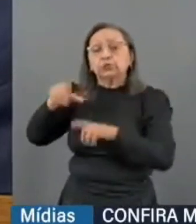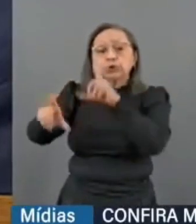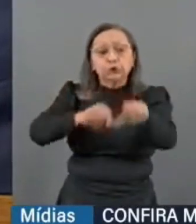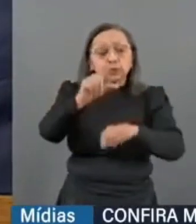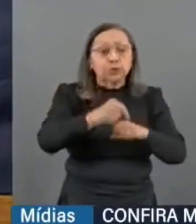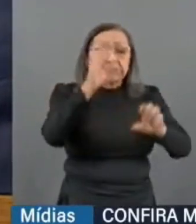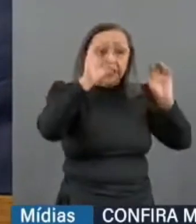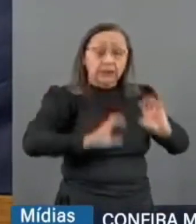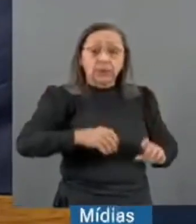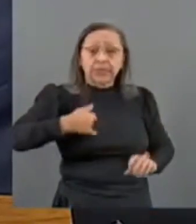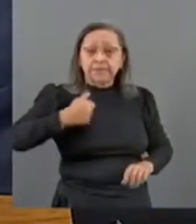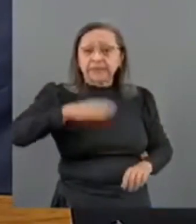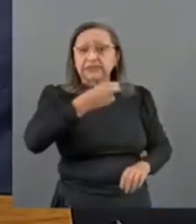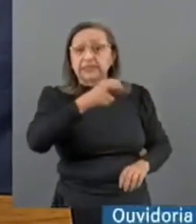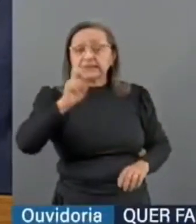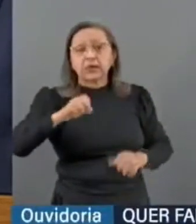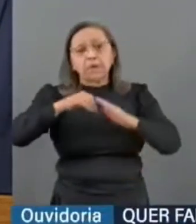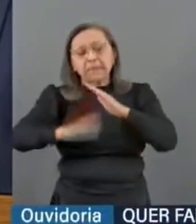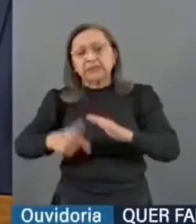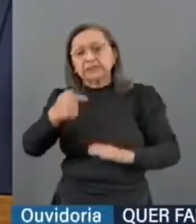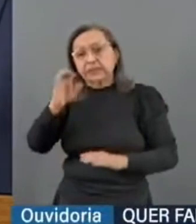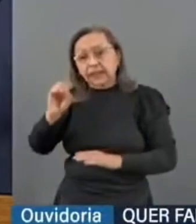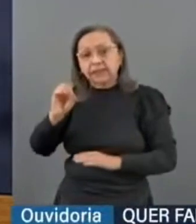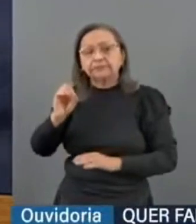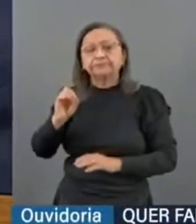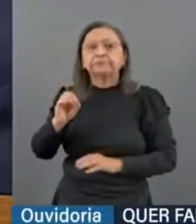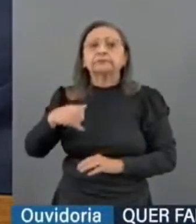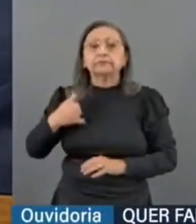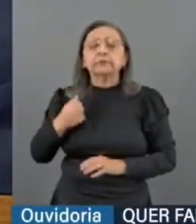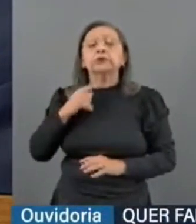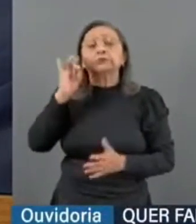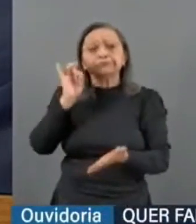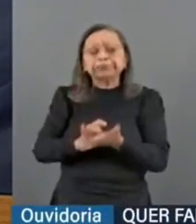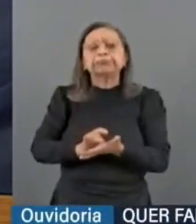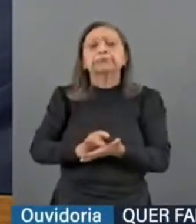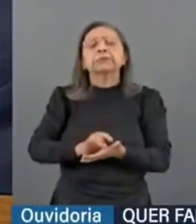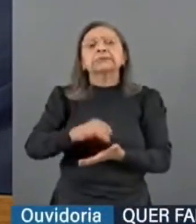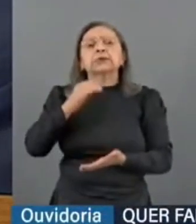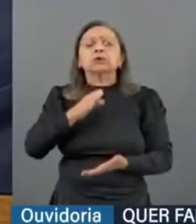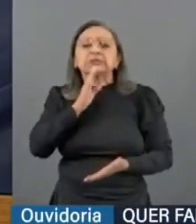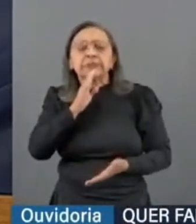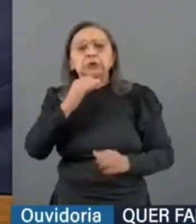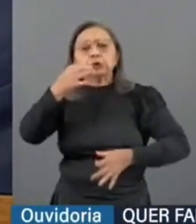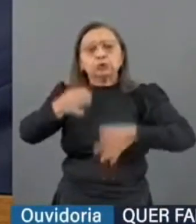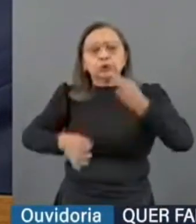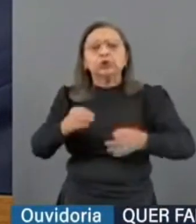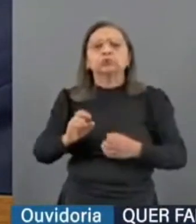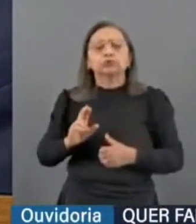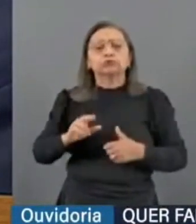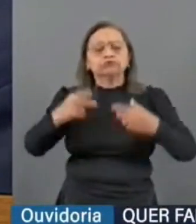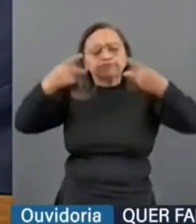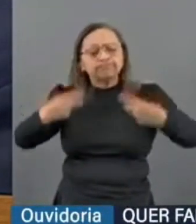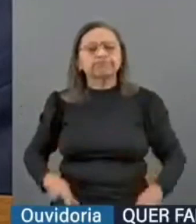cidadãos com mais de 35 anos, menos de 70 anos de idade, de notável saber jurídico e reputação